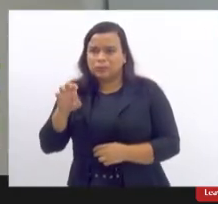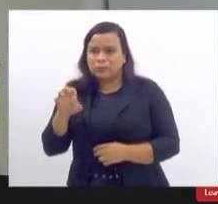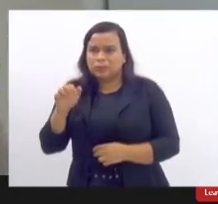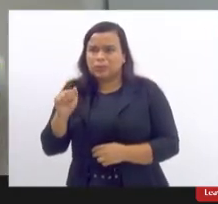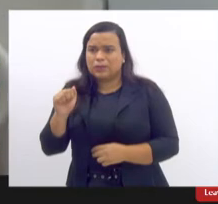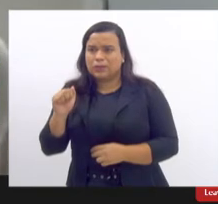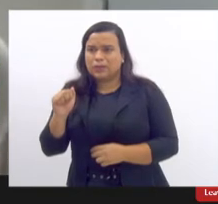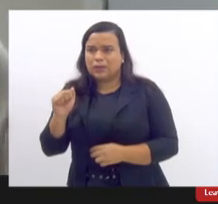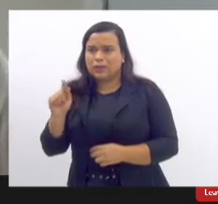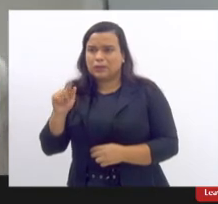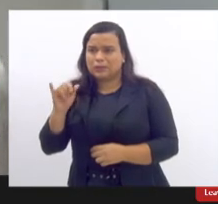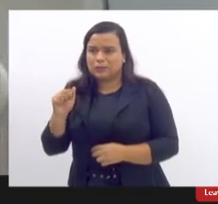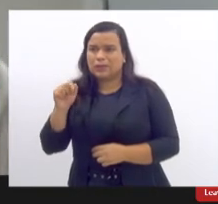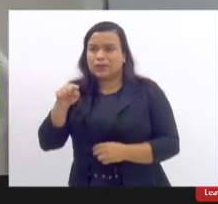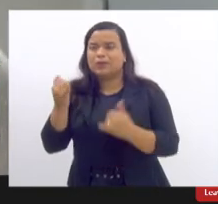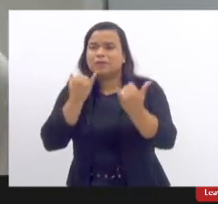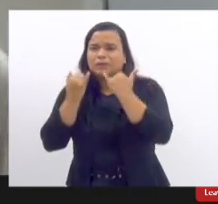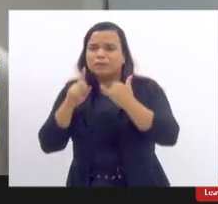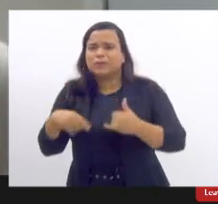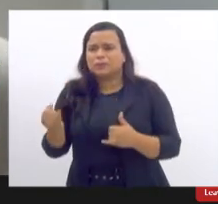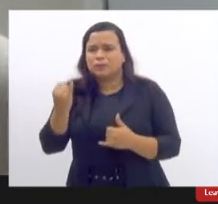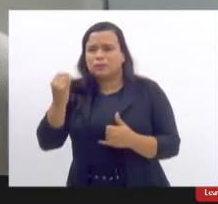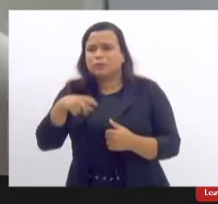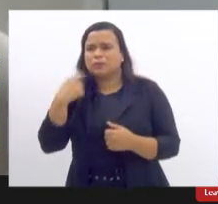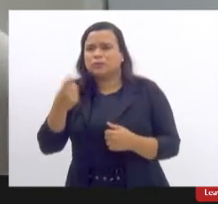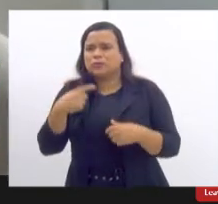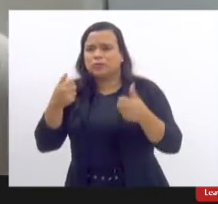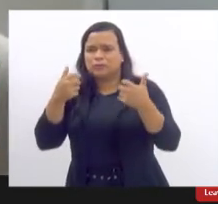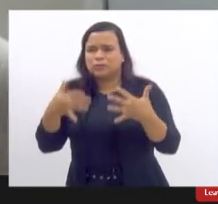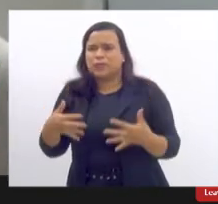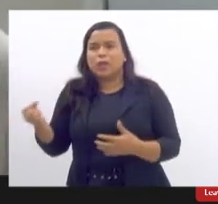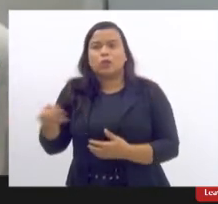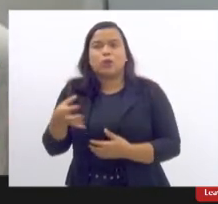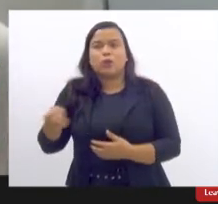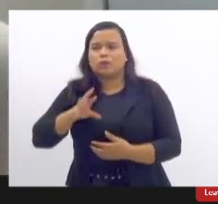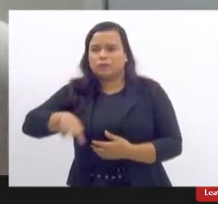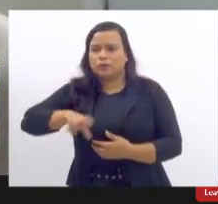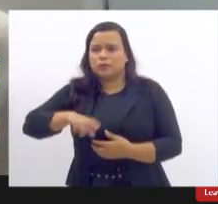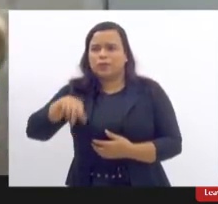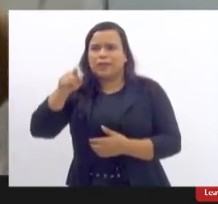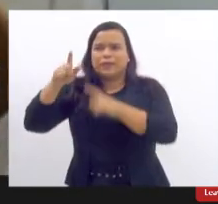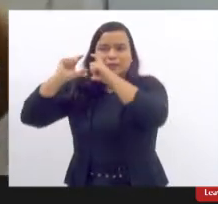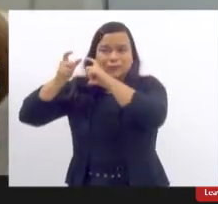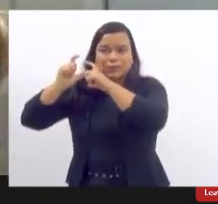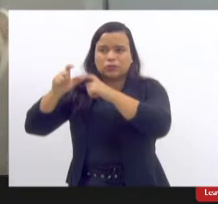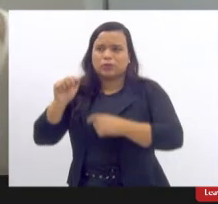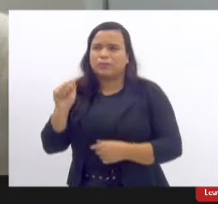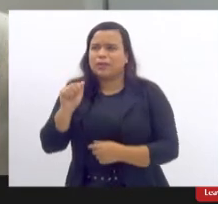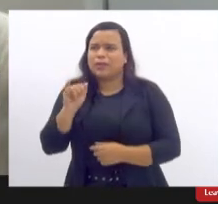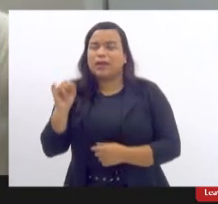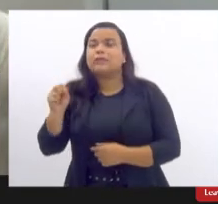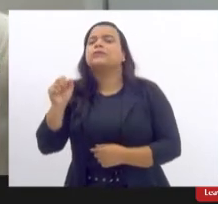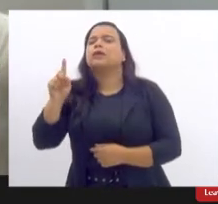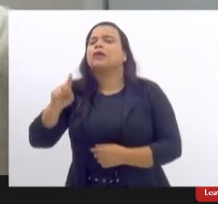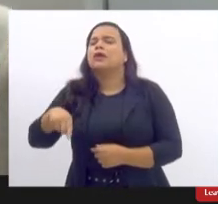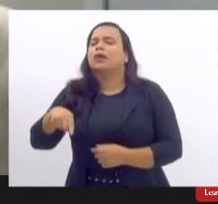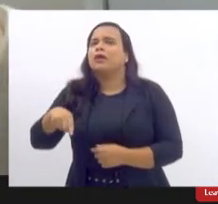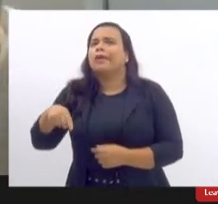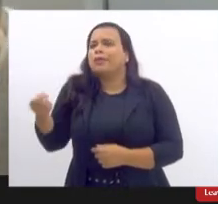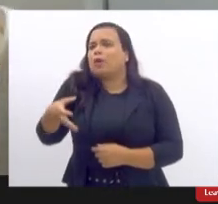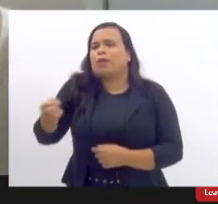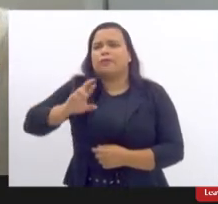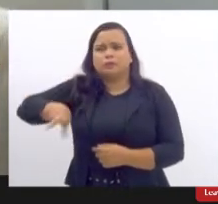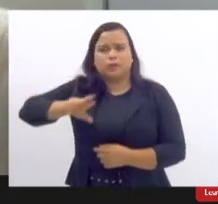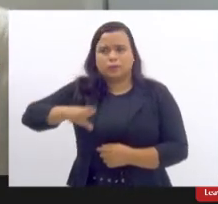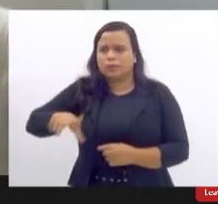essa informação porque é importante a gente dizer que a gente não está falando de algo recente então a síndrome ásia não é uma doença recente assim como todos os